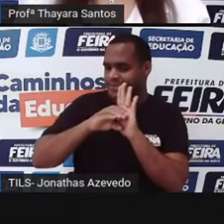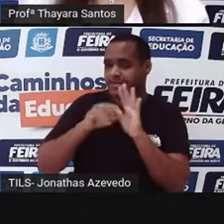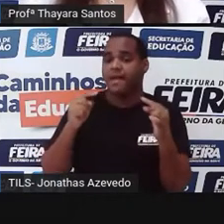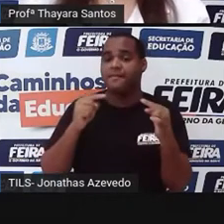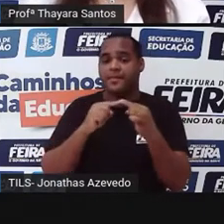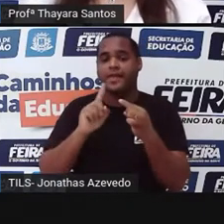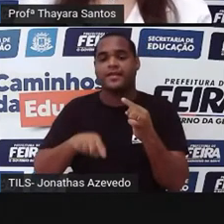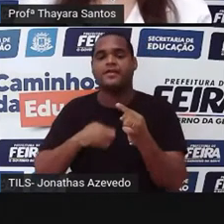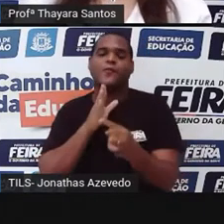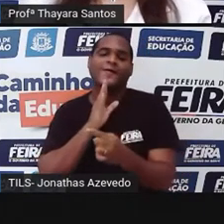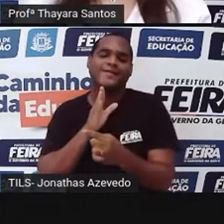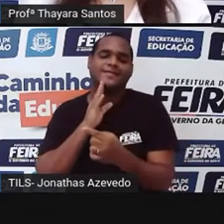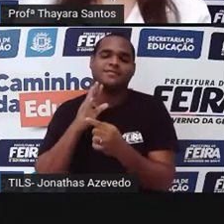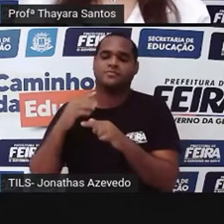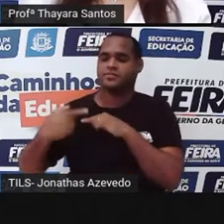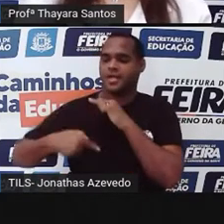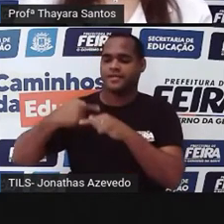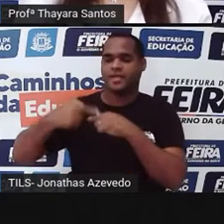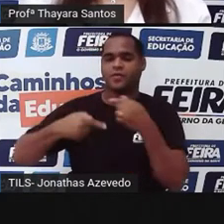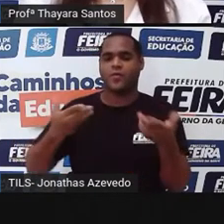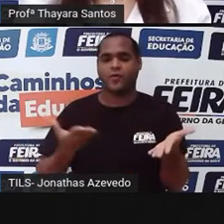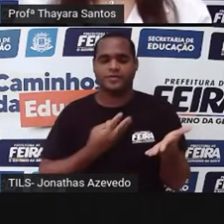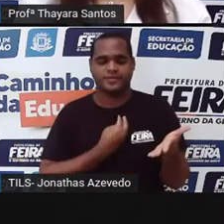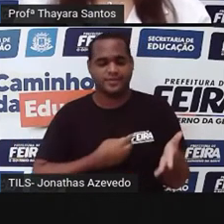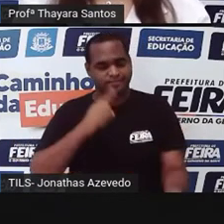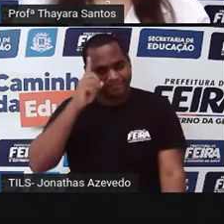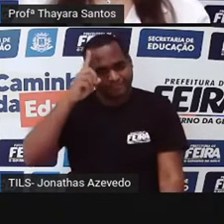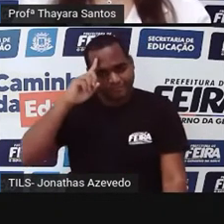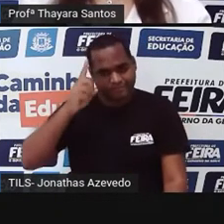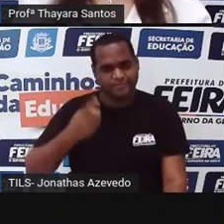desse conhecimento genético no nosso cotidiano.